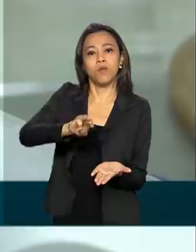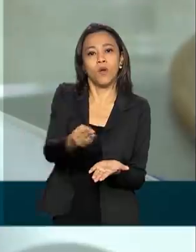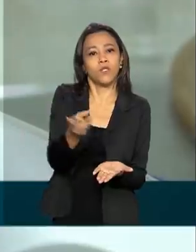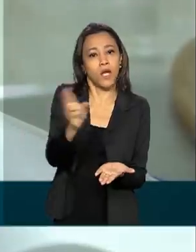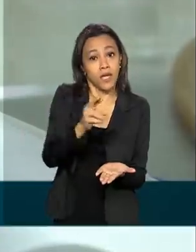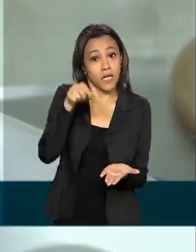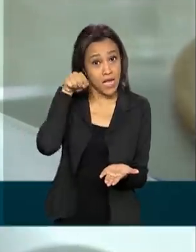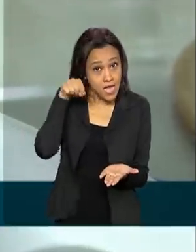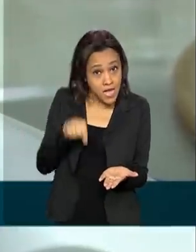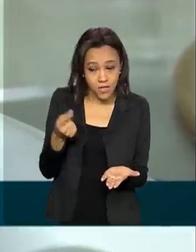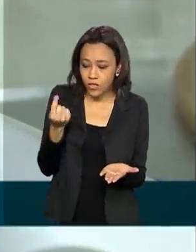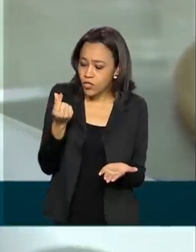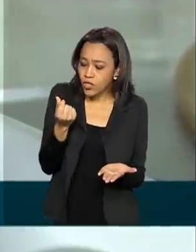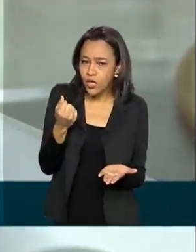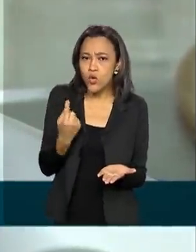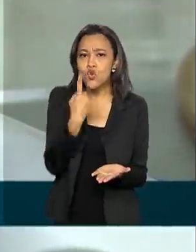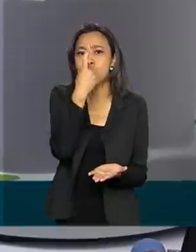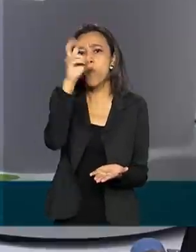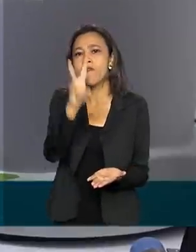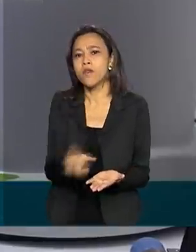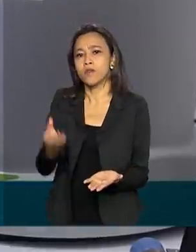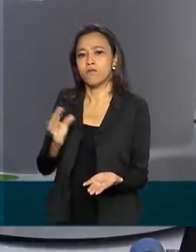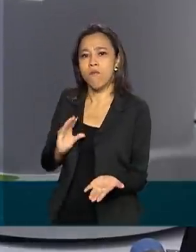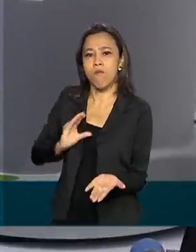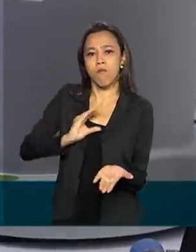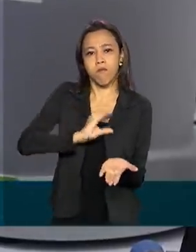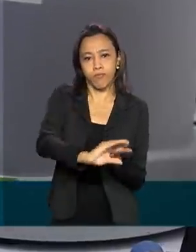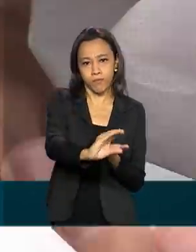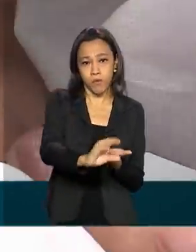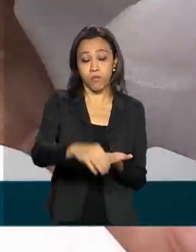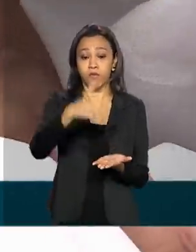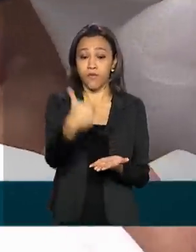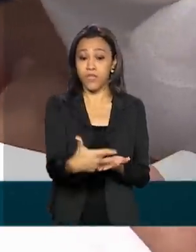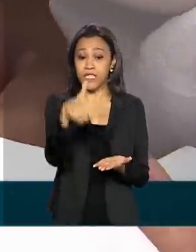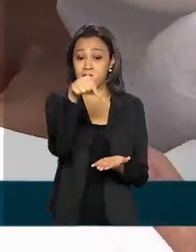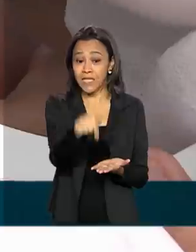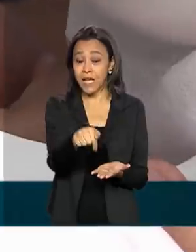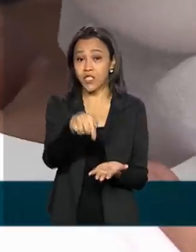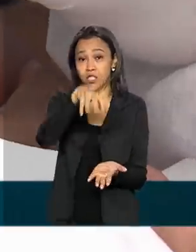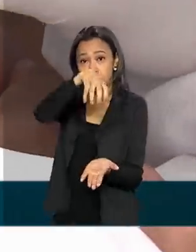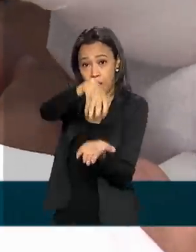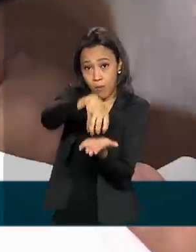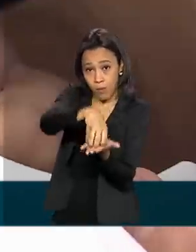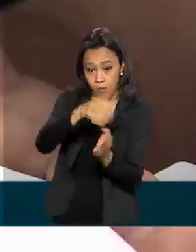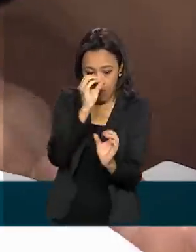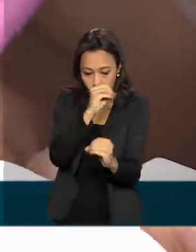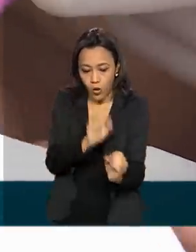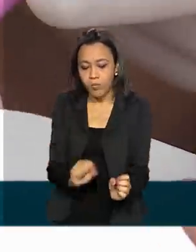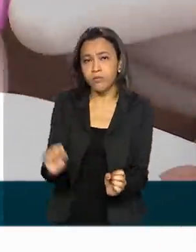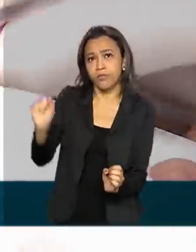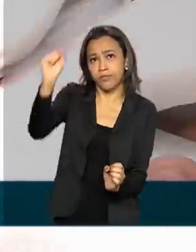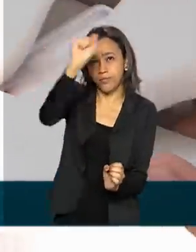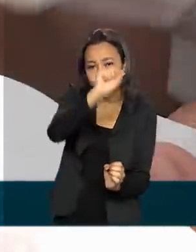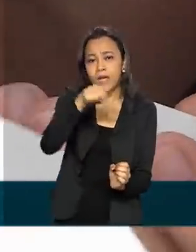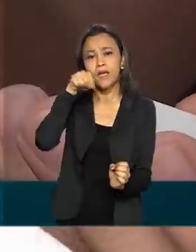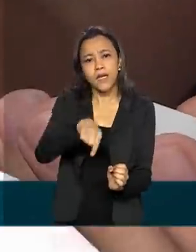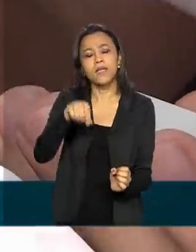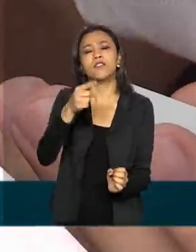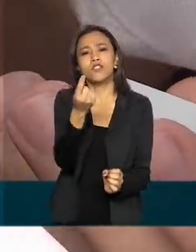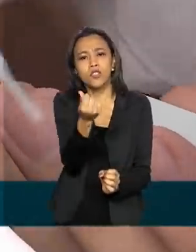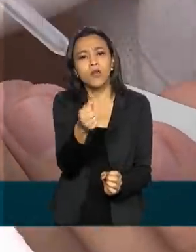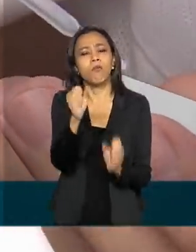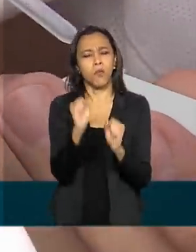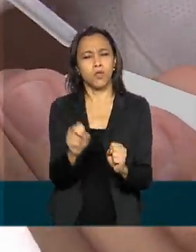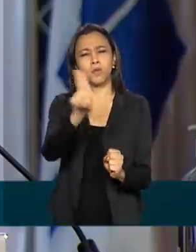repasse será feito em parcela única para os 27 LACENS e os recursos poderão ser utilizados para a compra de